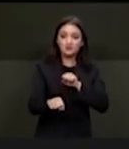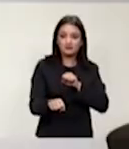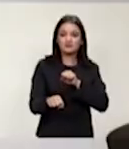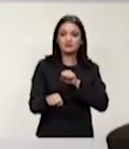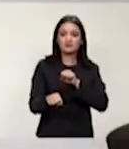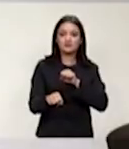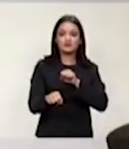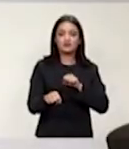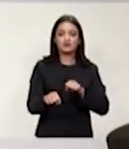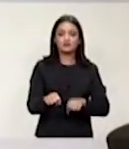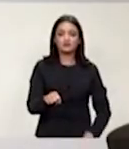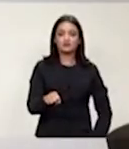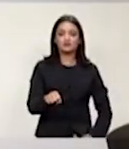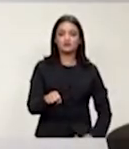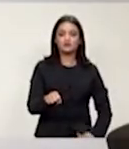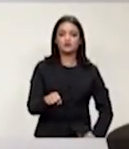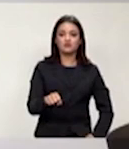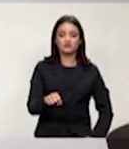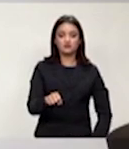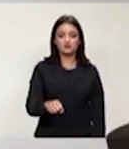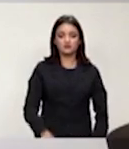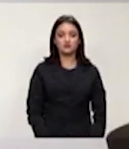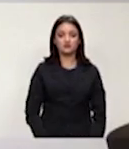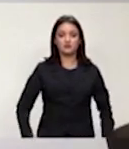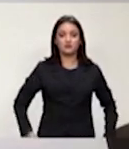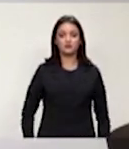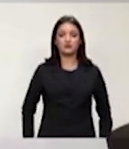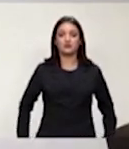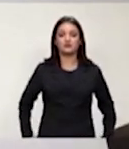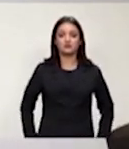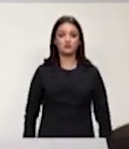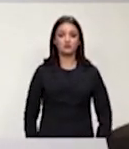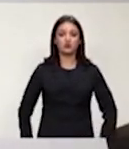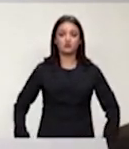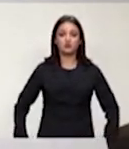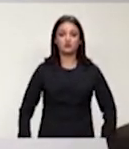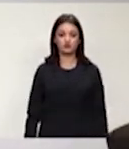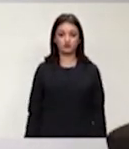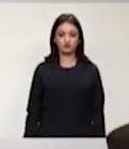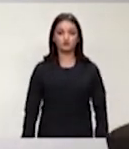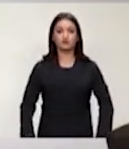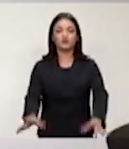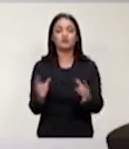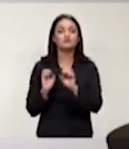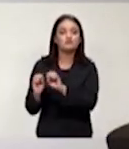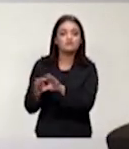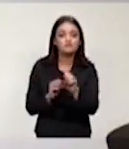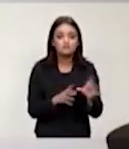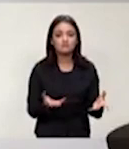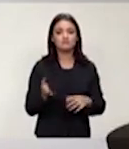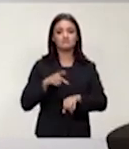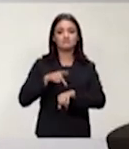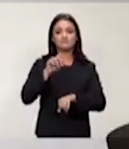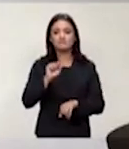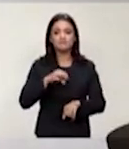seja nas licenciaturas, seja no Instituto Censo, em